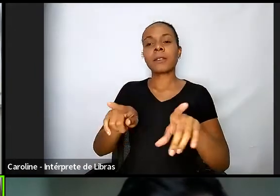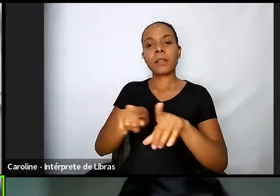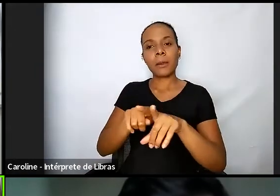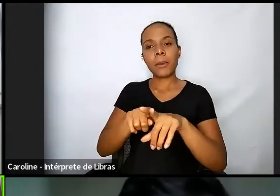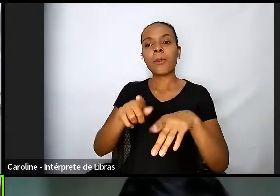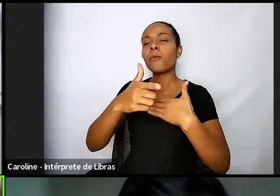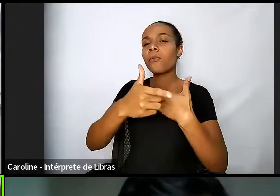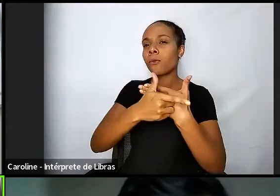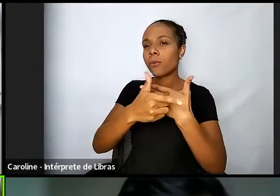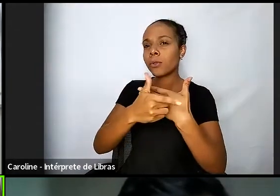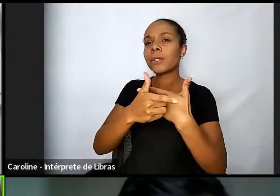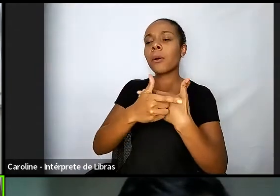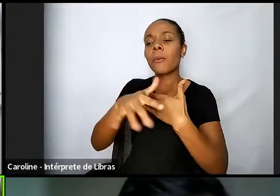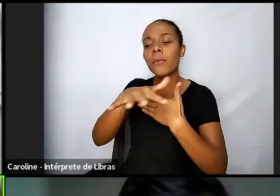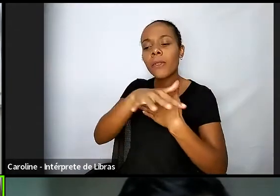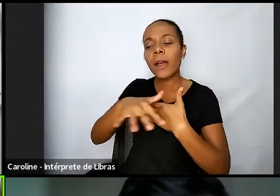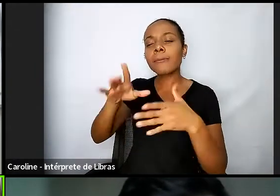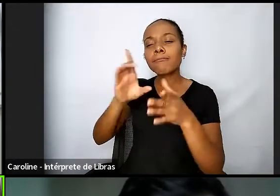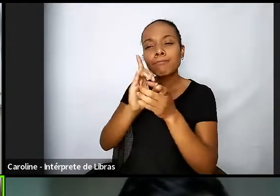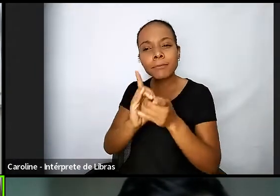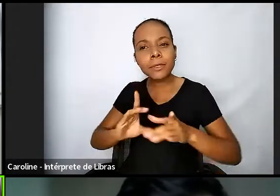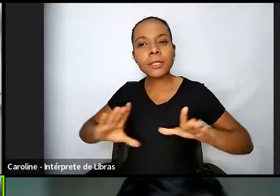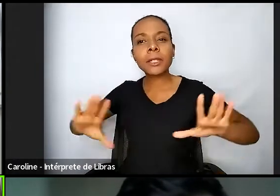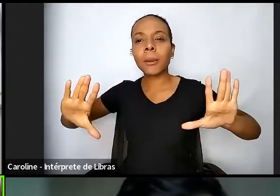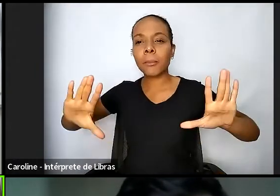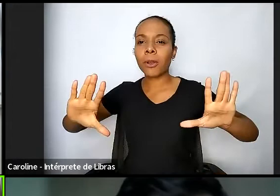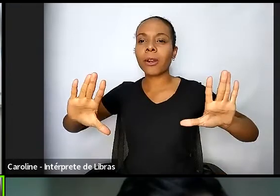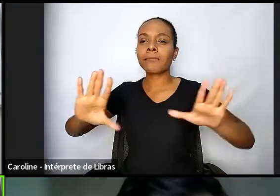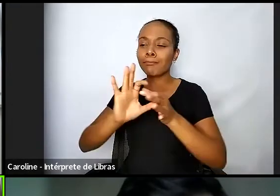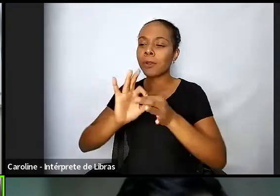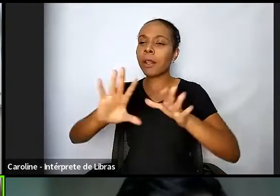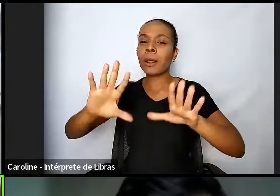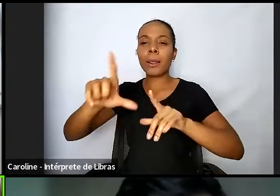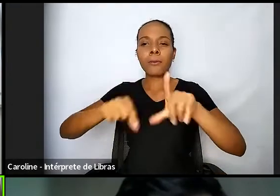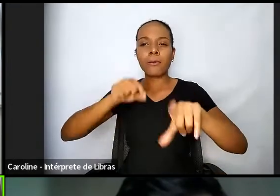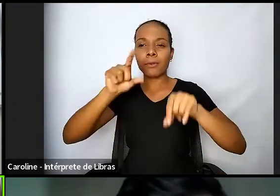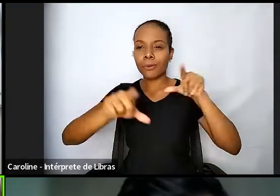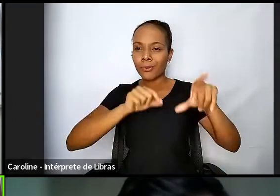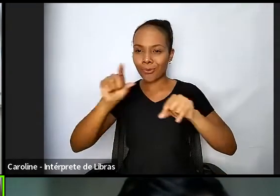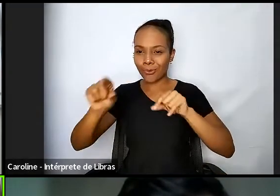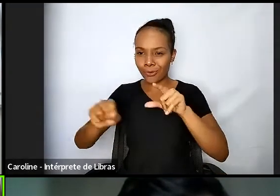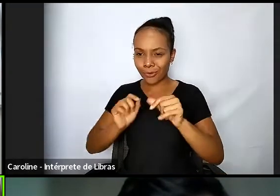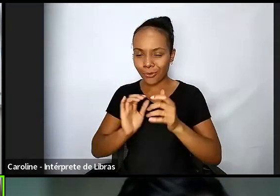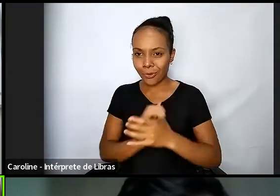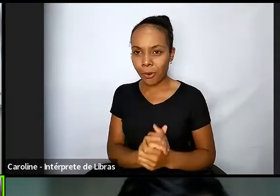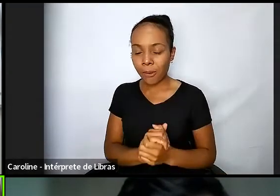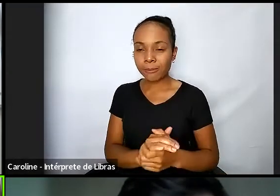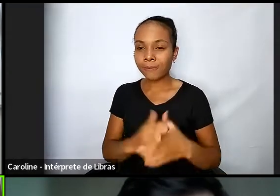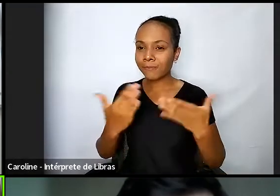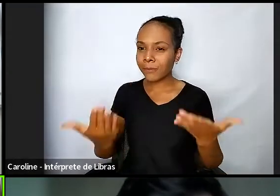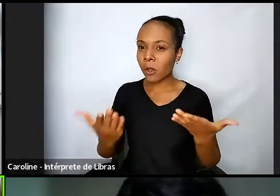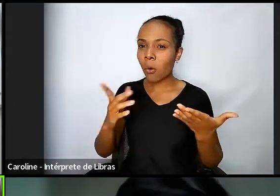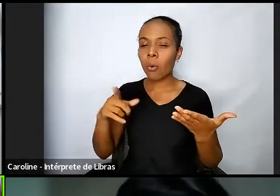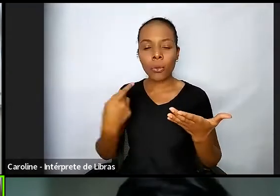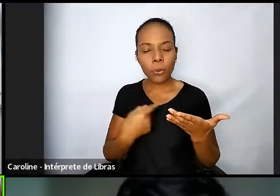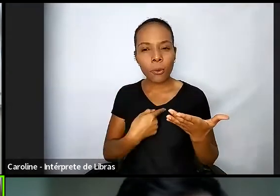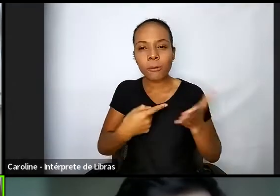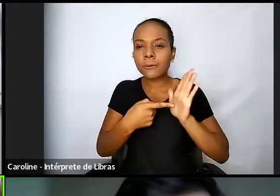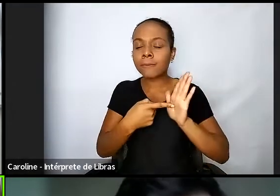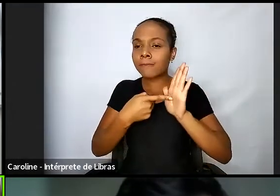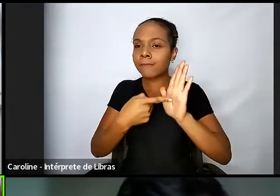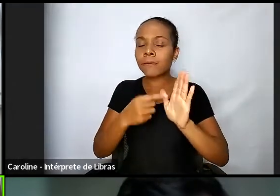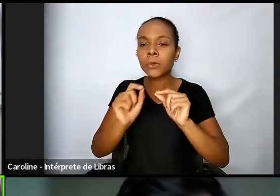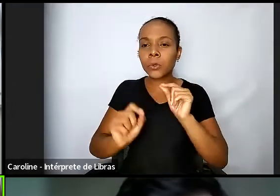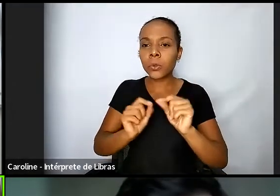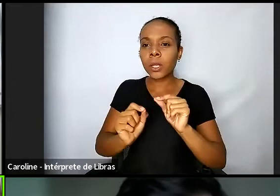questão da democracia, e aqui a gente traz forte essa questão de que o nosso serviço, as pessoas